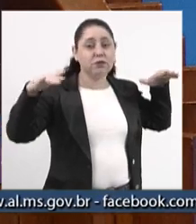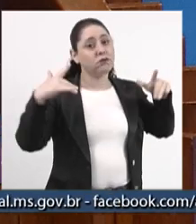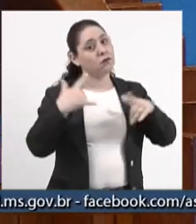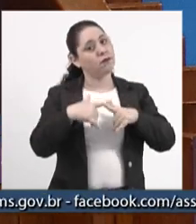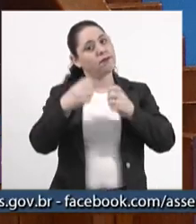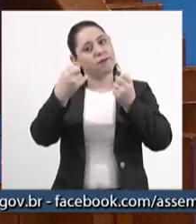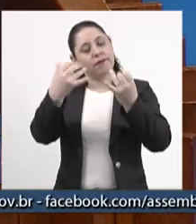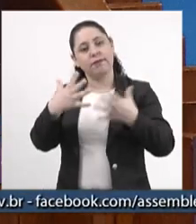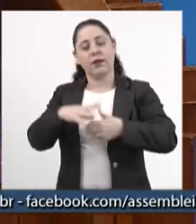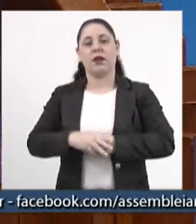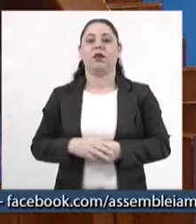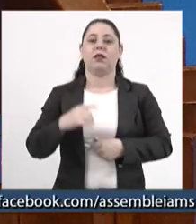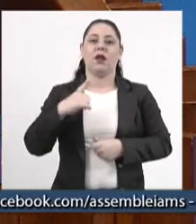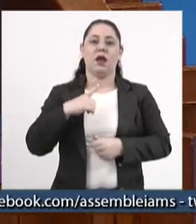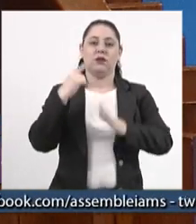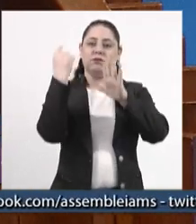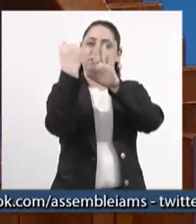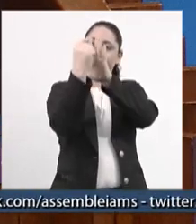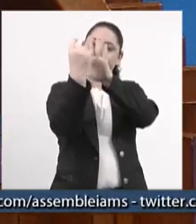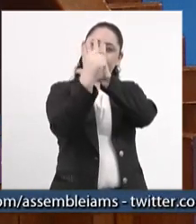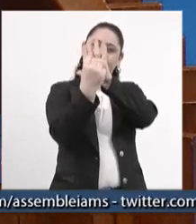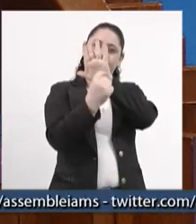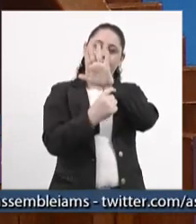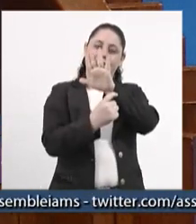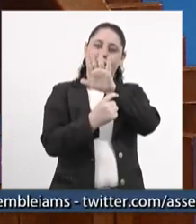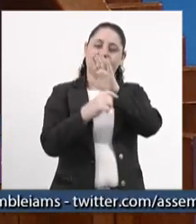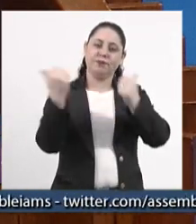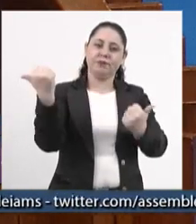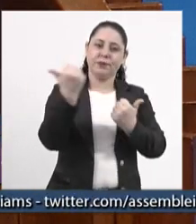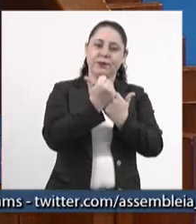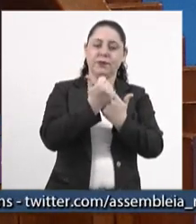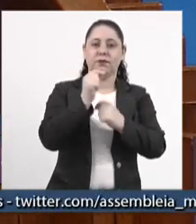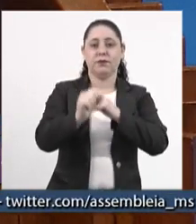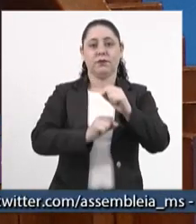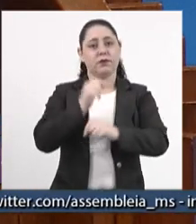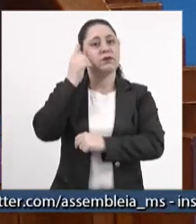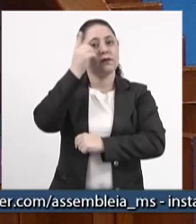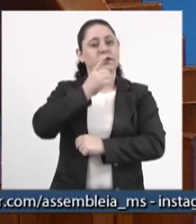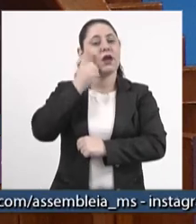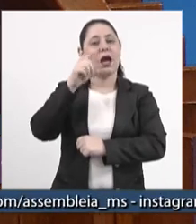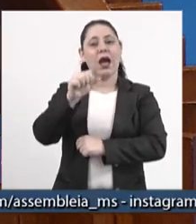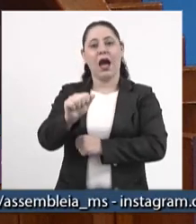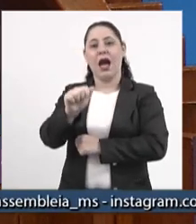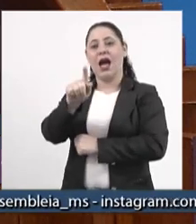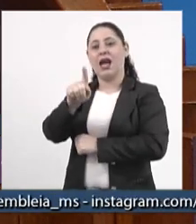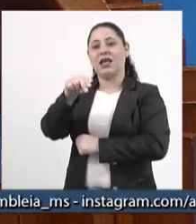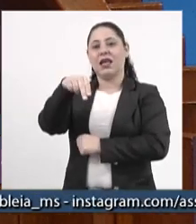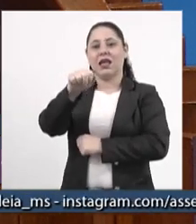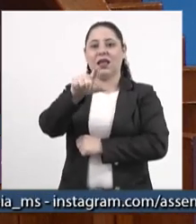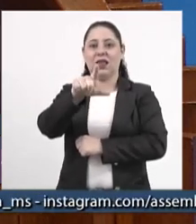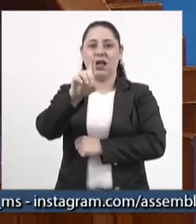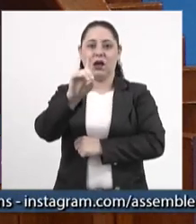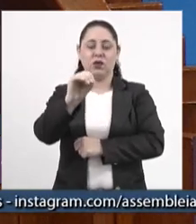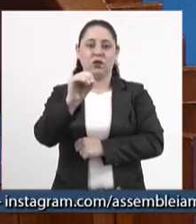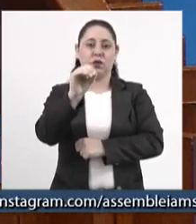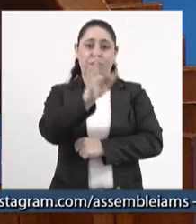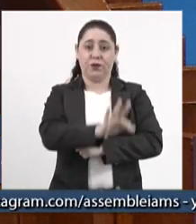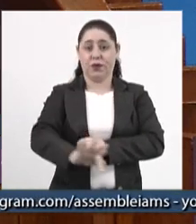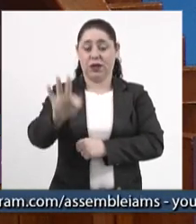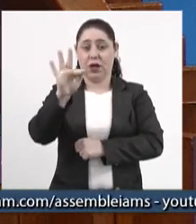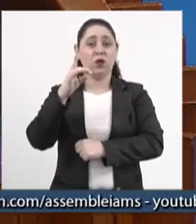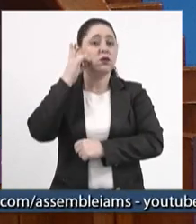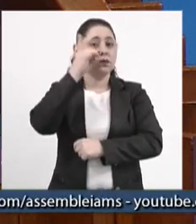inúmeros trechos da PEC, do substitutivo, que o deputado Aguinaldo, deputado federal,